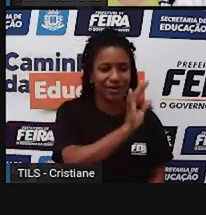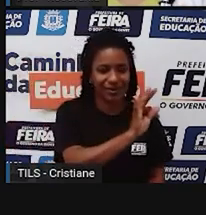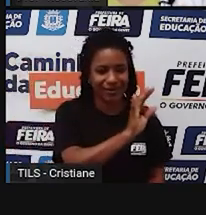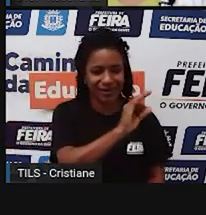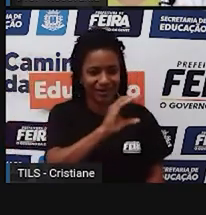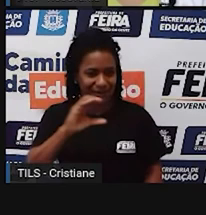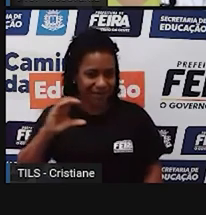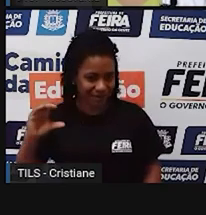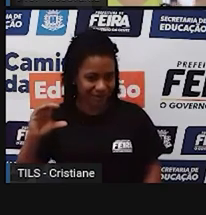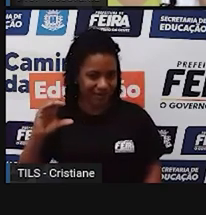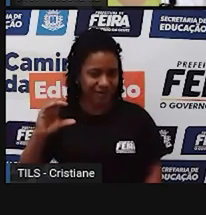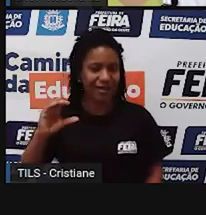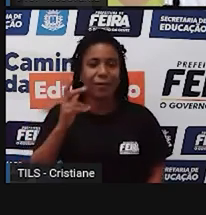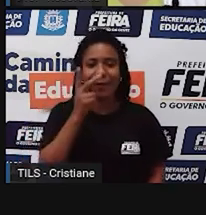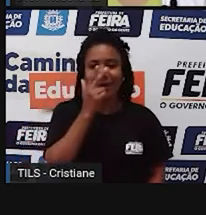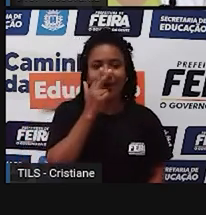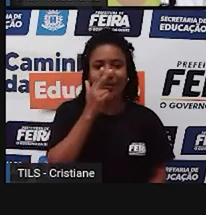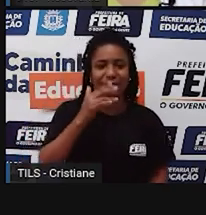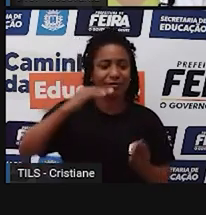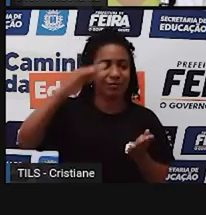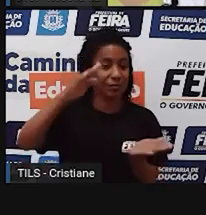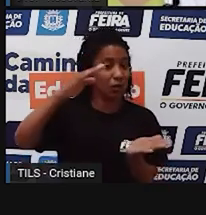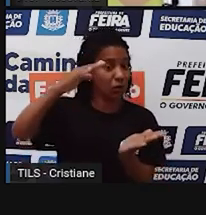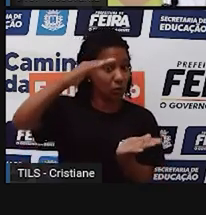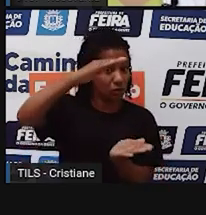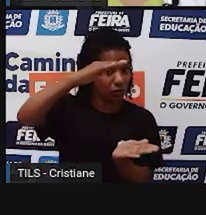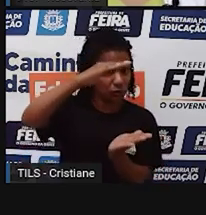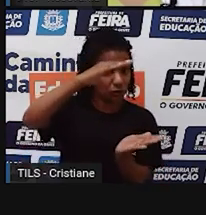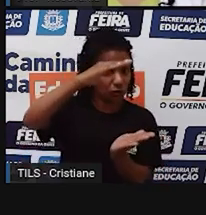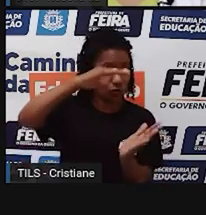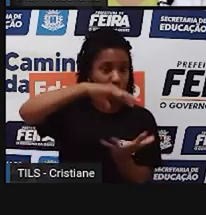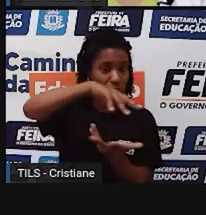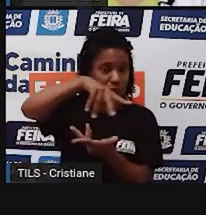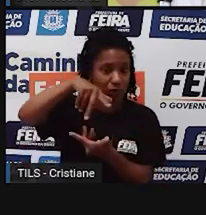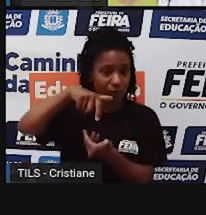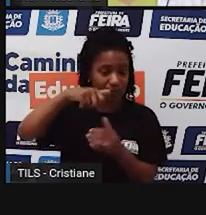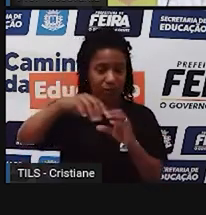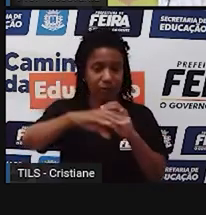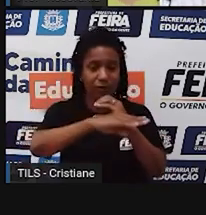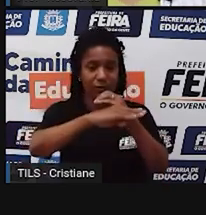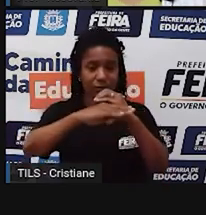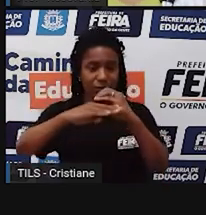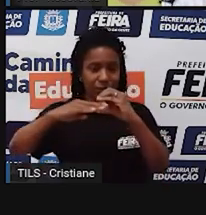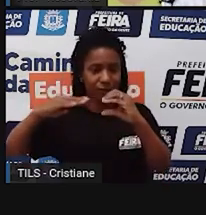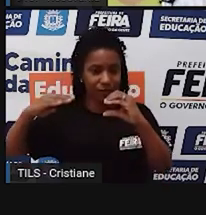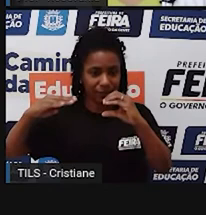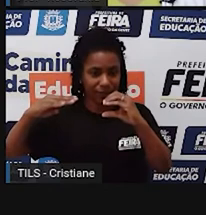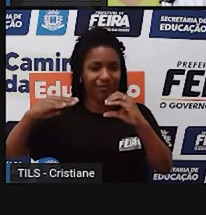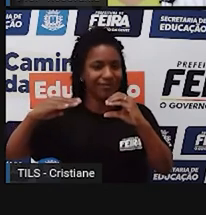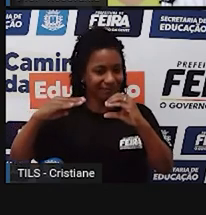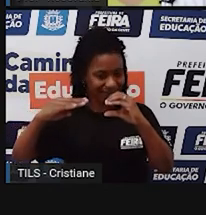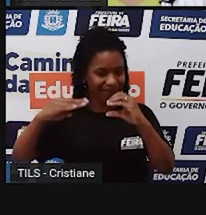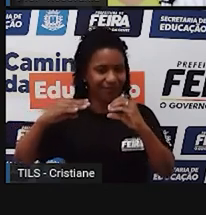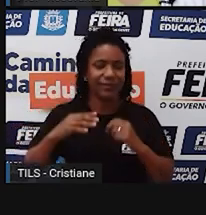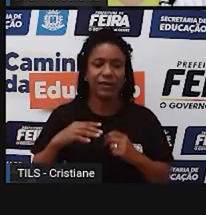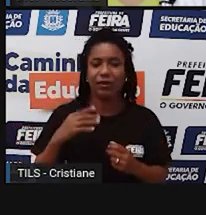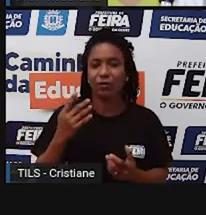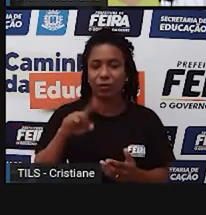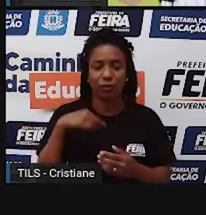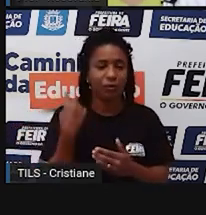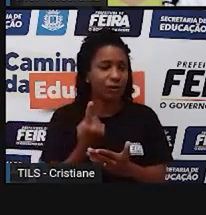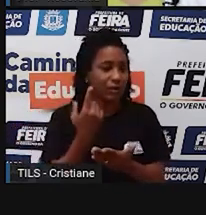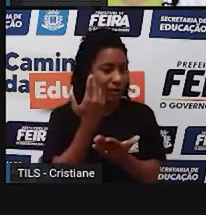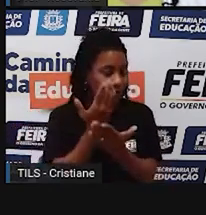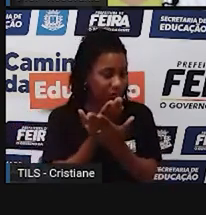na zona subtropical. Mas esse não é bem o assunto que a está estudando agora. É só mesmo para chamar a atenção. Então, nós já estudamos